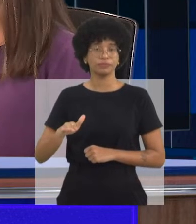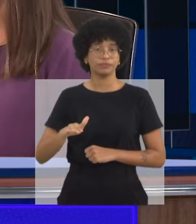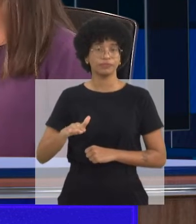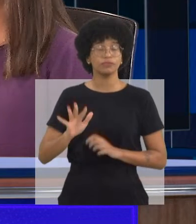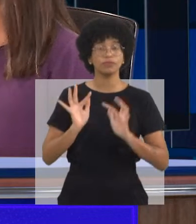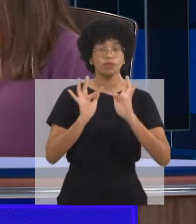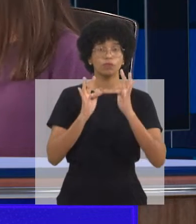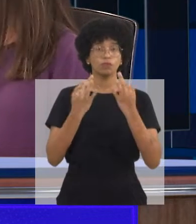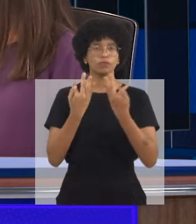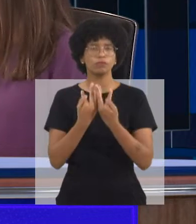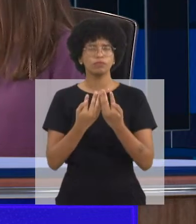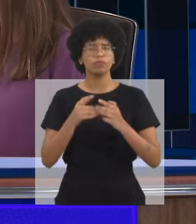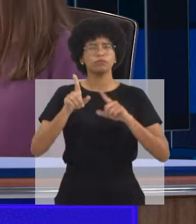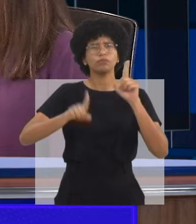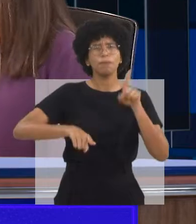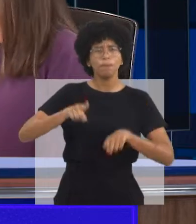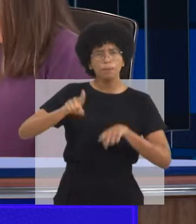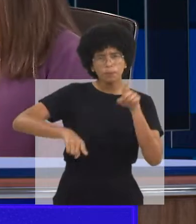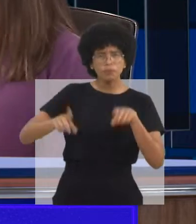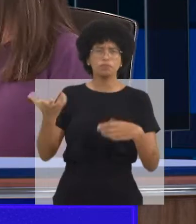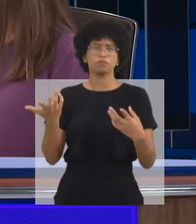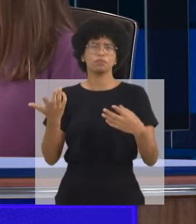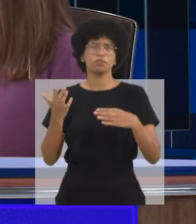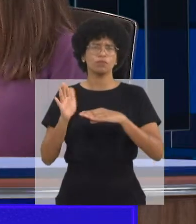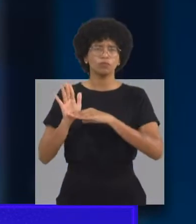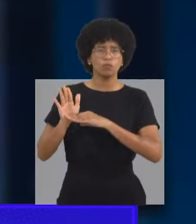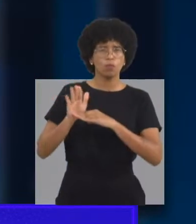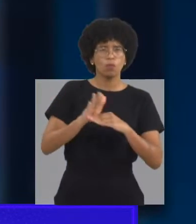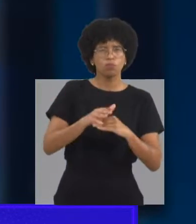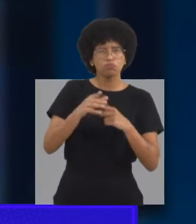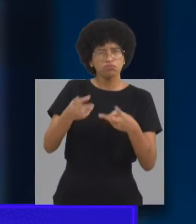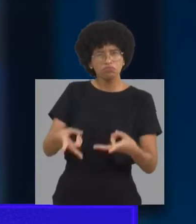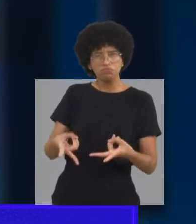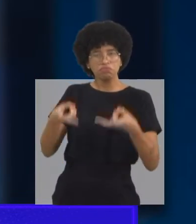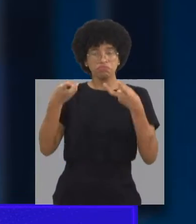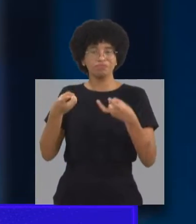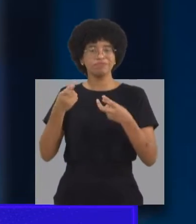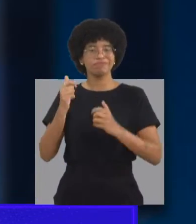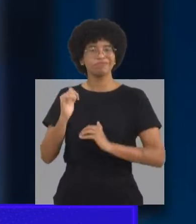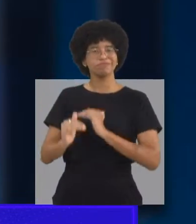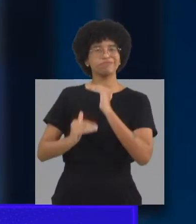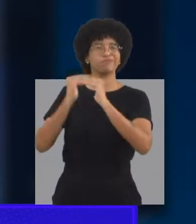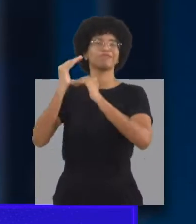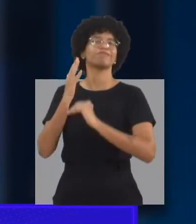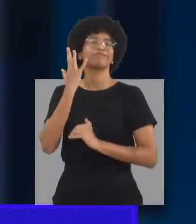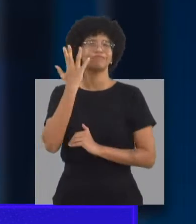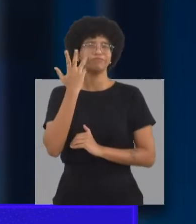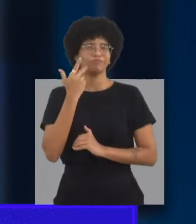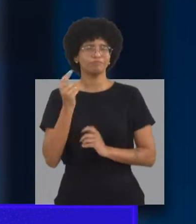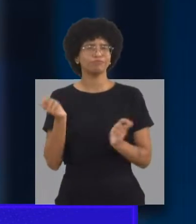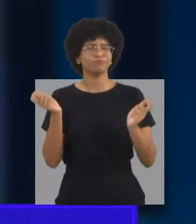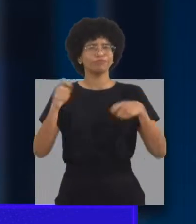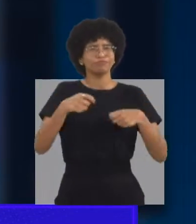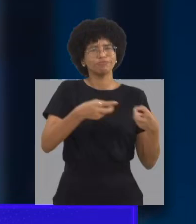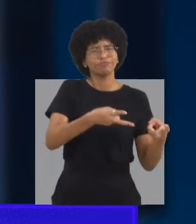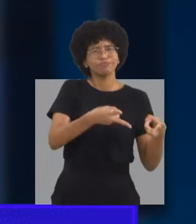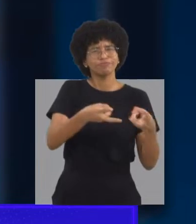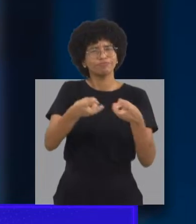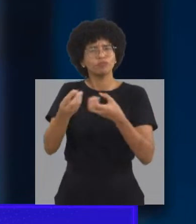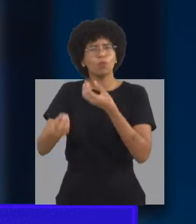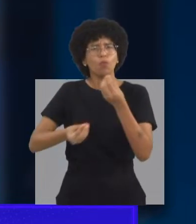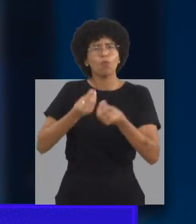cada terapeuta tem a sua área de preferência, no meu caso, estou falando do infantil.